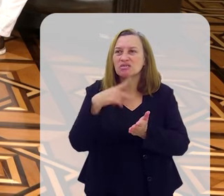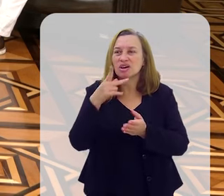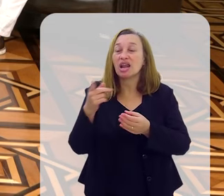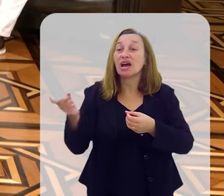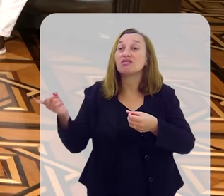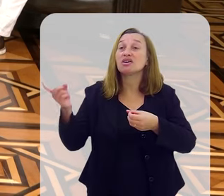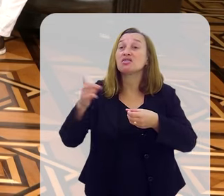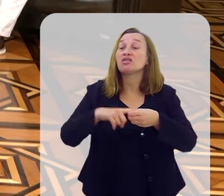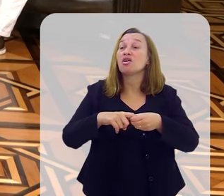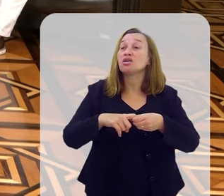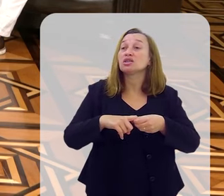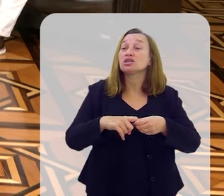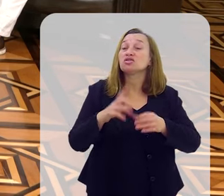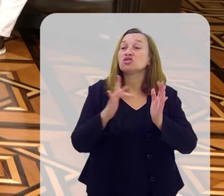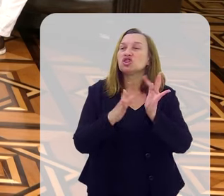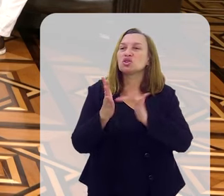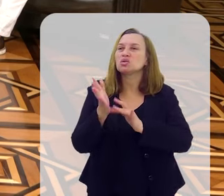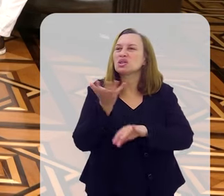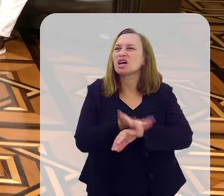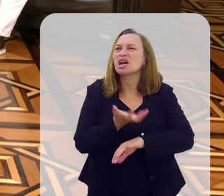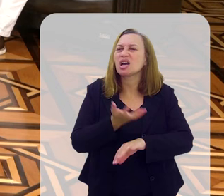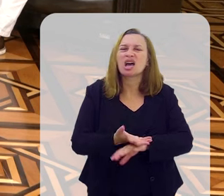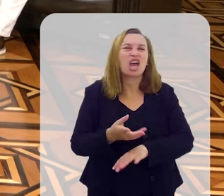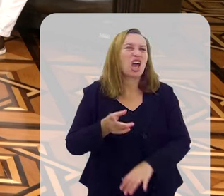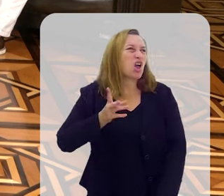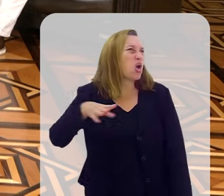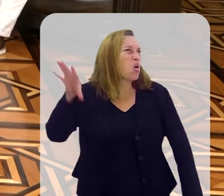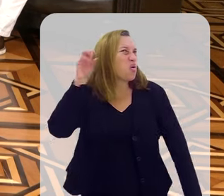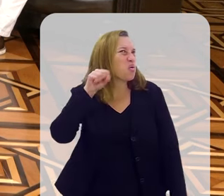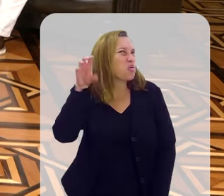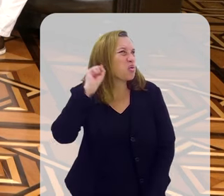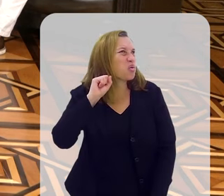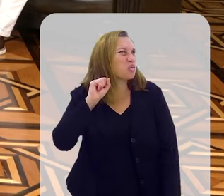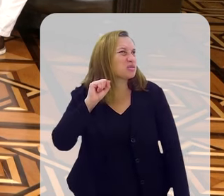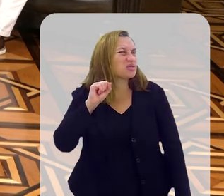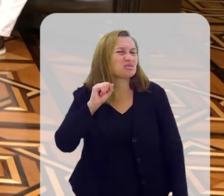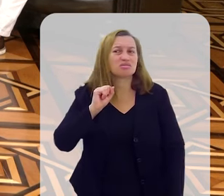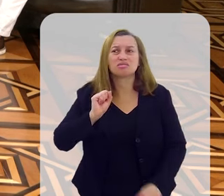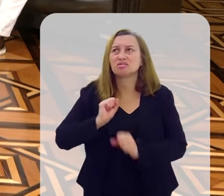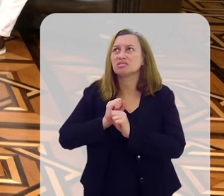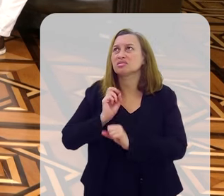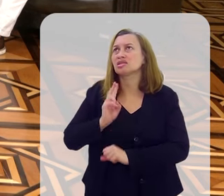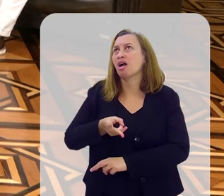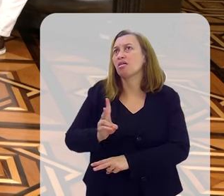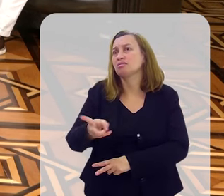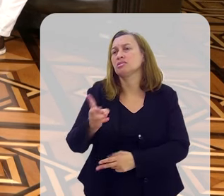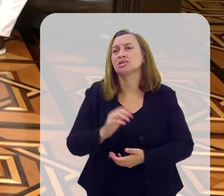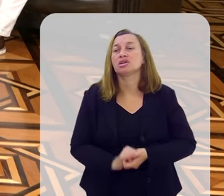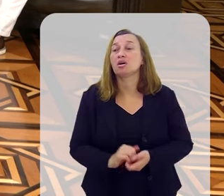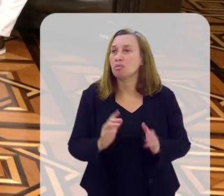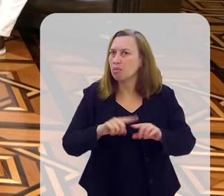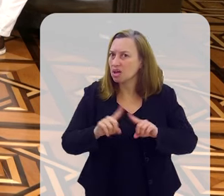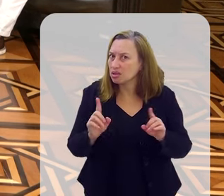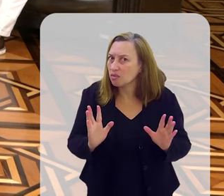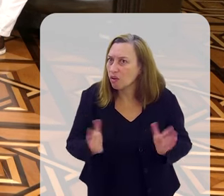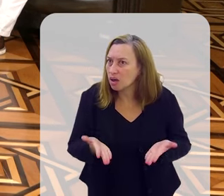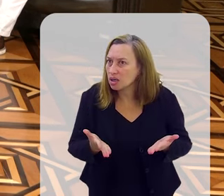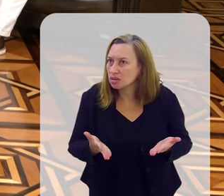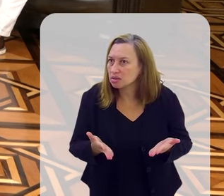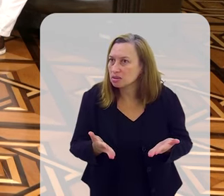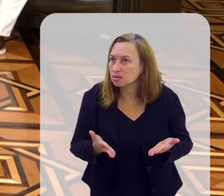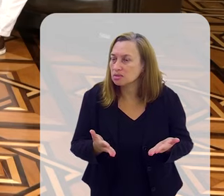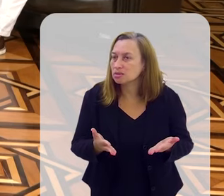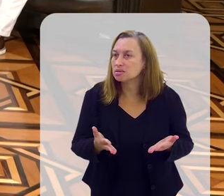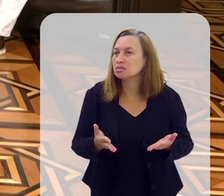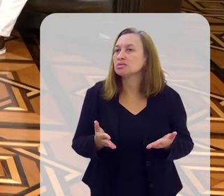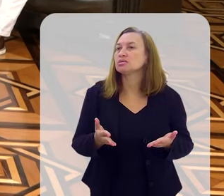voltando. E todo mundo falava, mas eu ouço falar isso a vida inteira. Mas agora, há